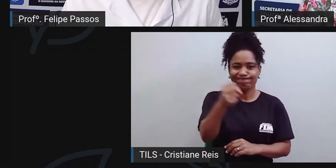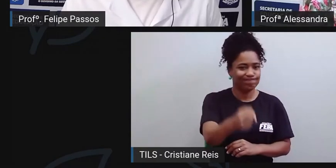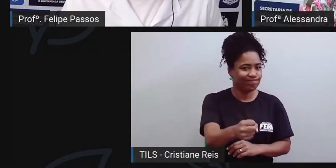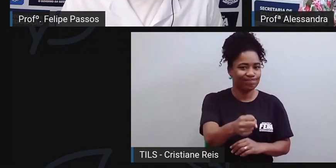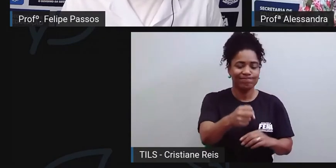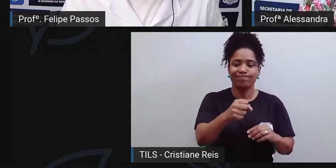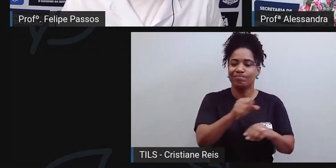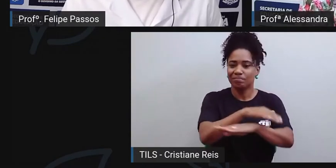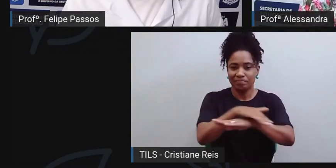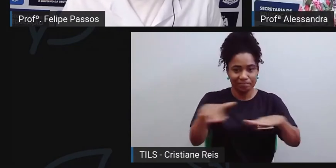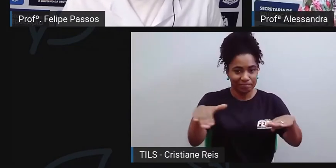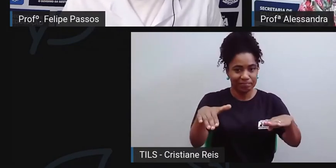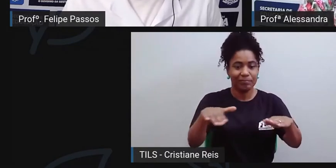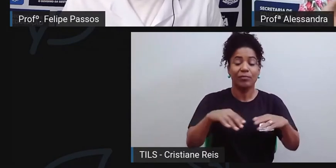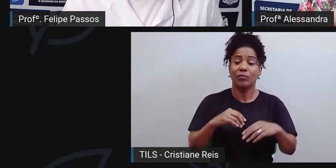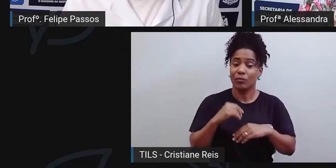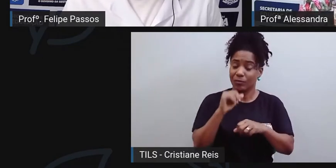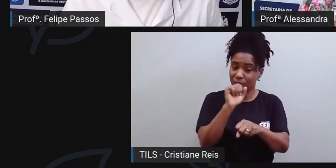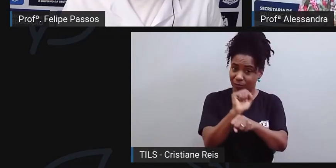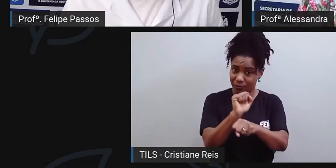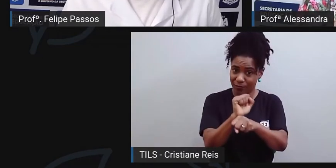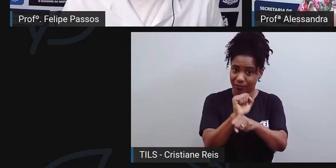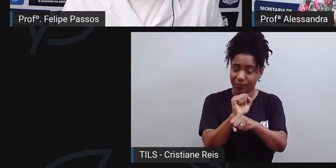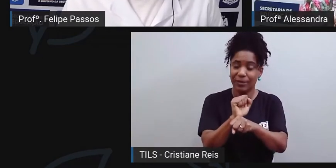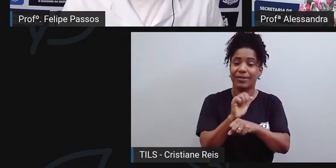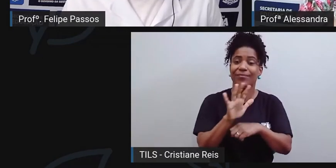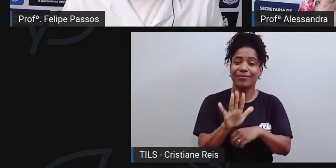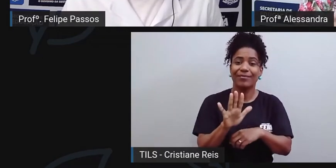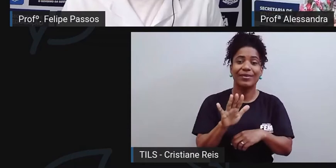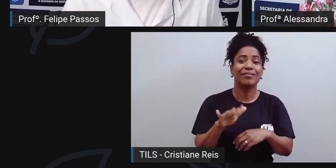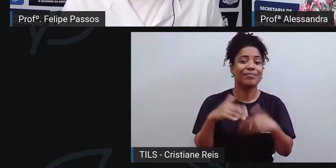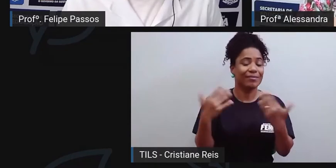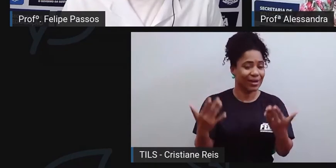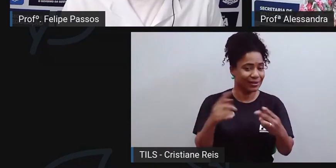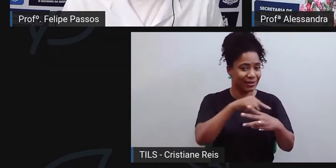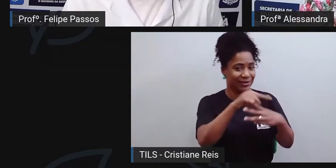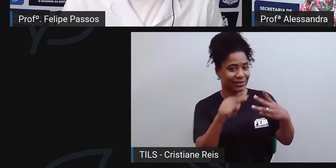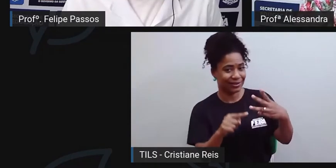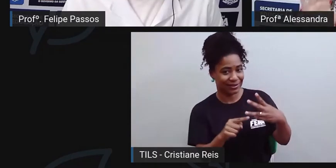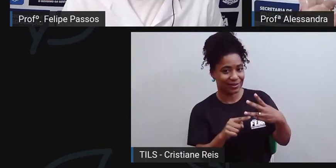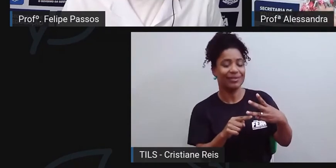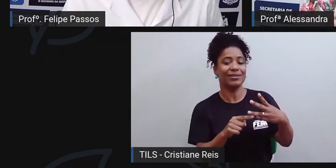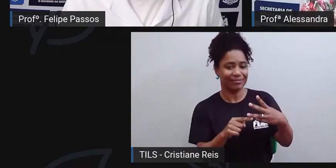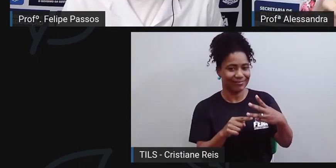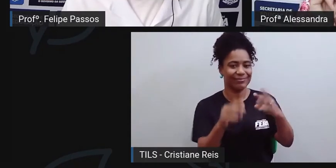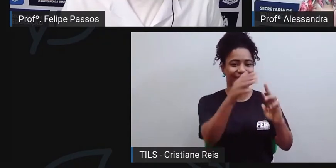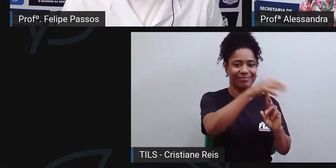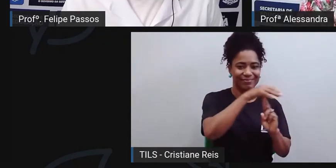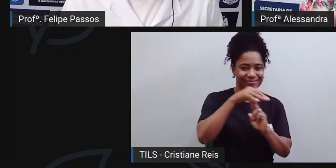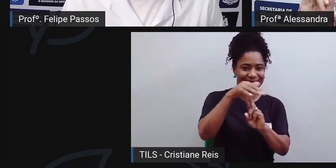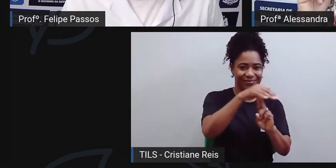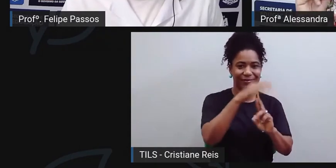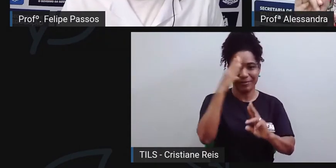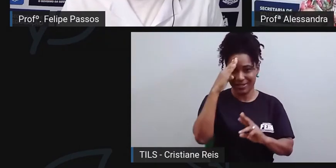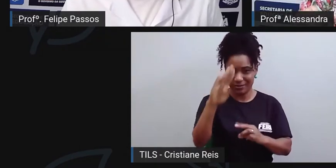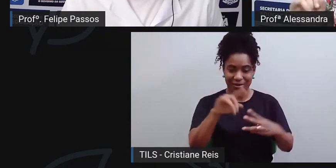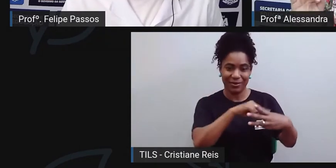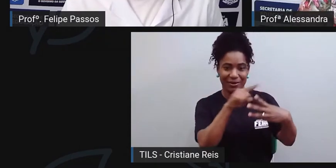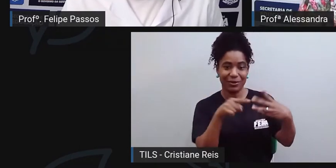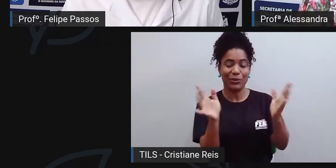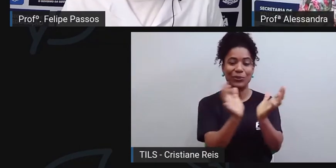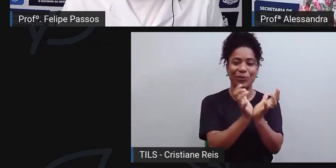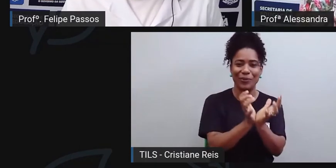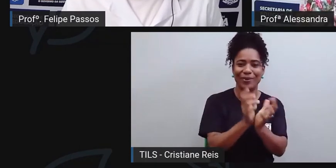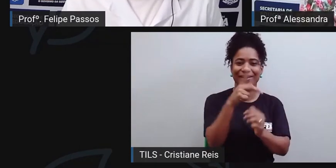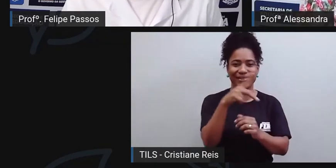fossem suspensas. Mas as maiores e mais conhecidas são essas três, Pomba, Estação